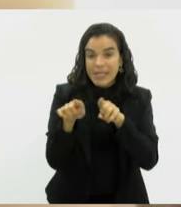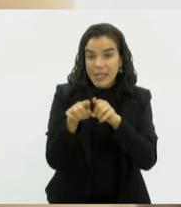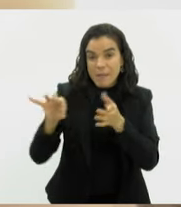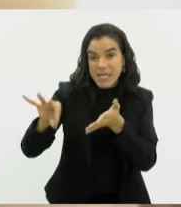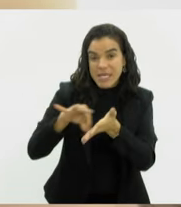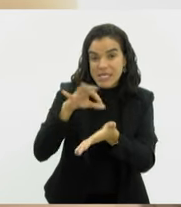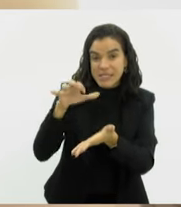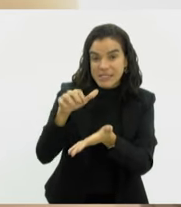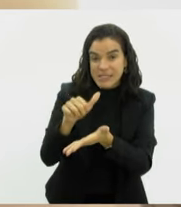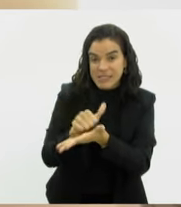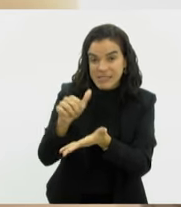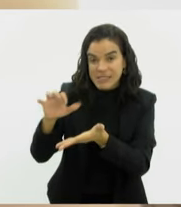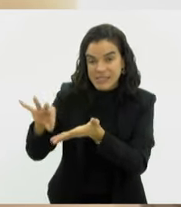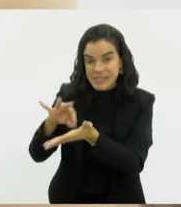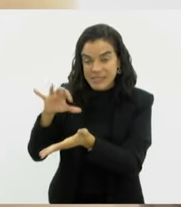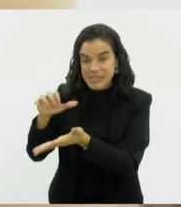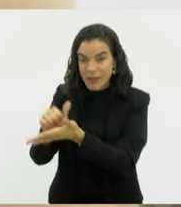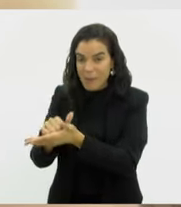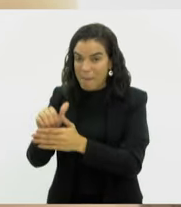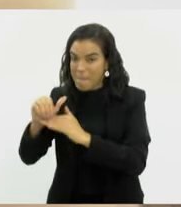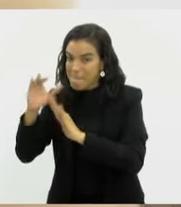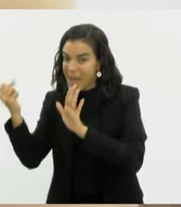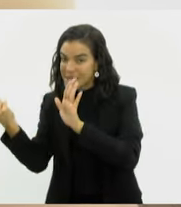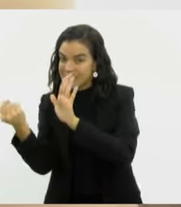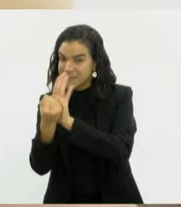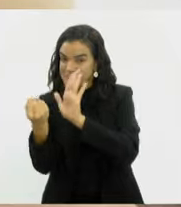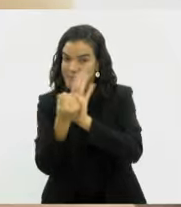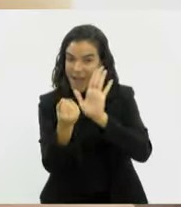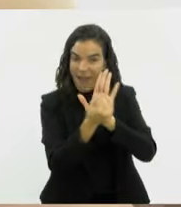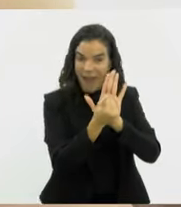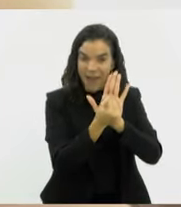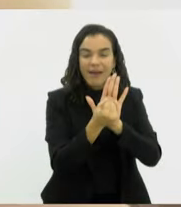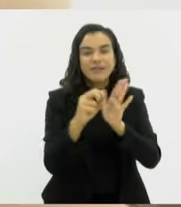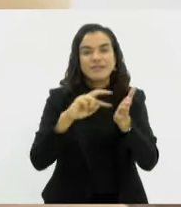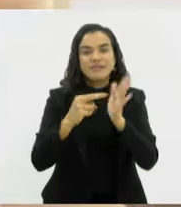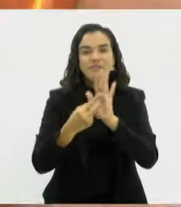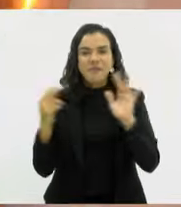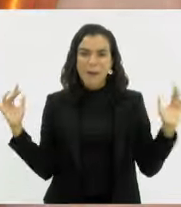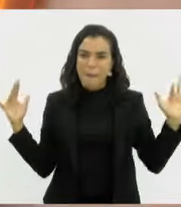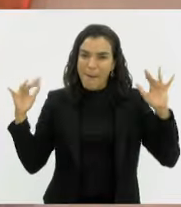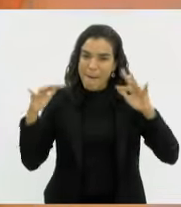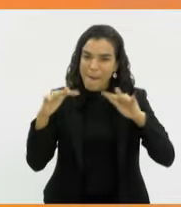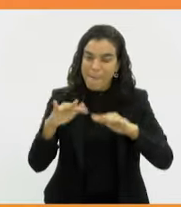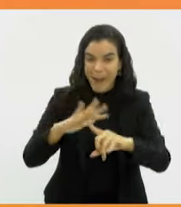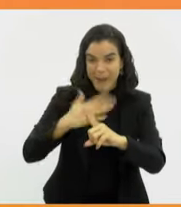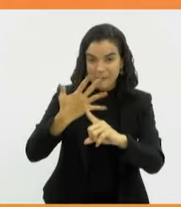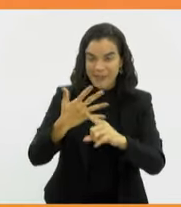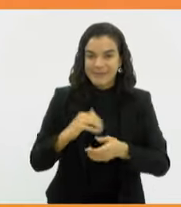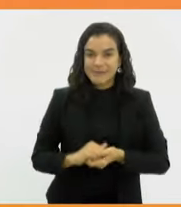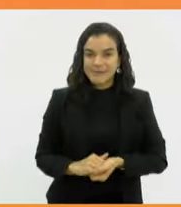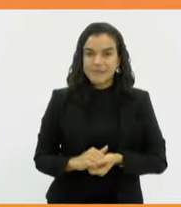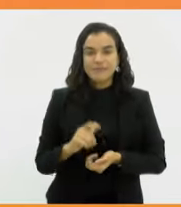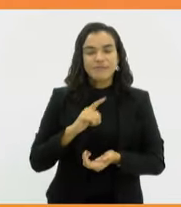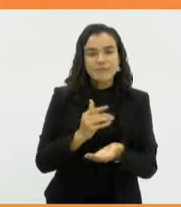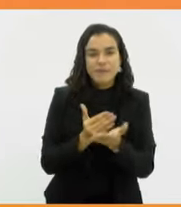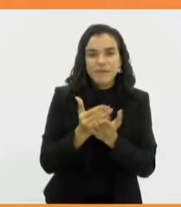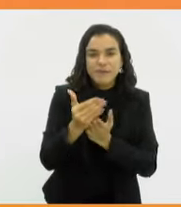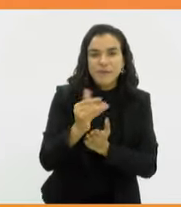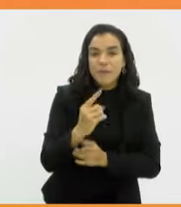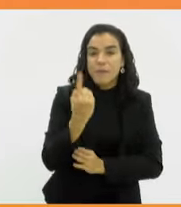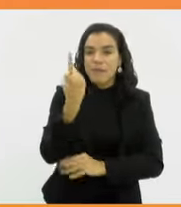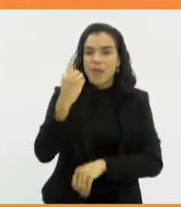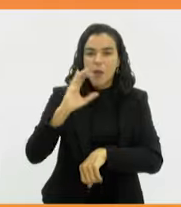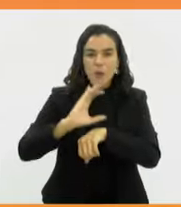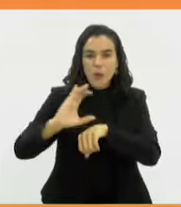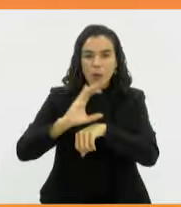inscrições. Então, mais marcas geram mais públicos que geram mais negócios. Teve início o primeiro curso